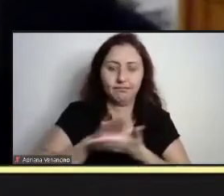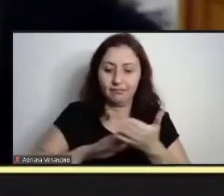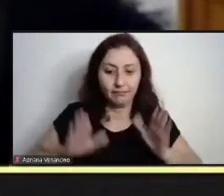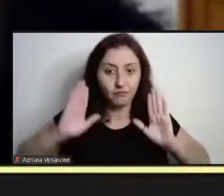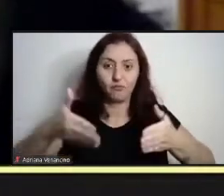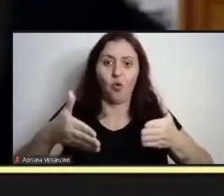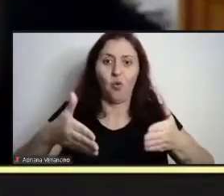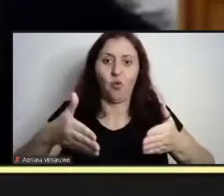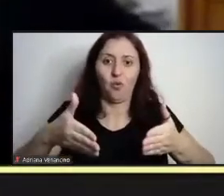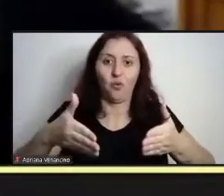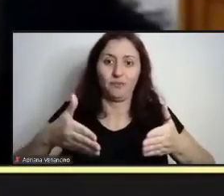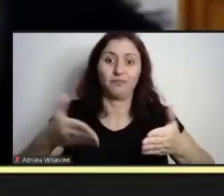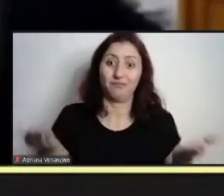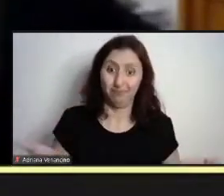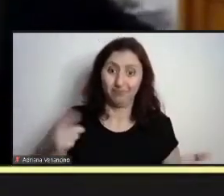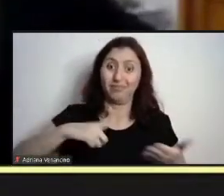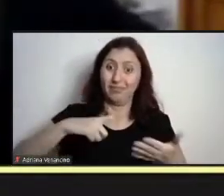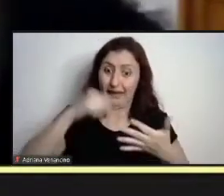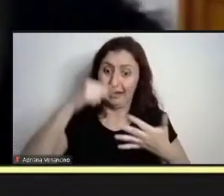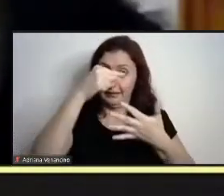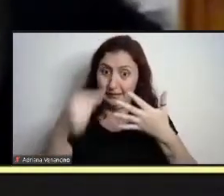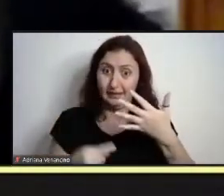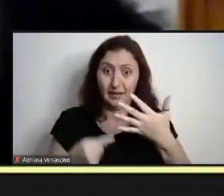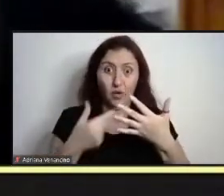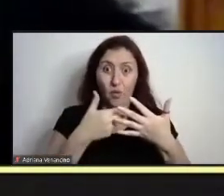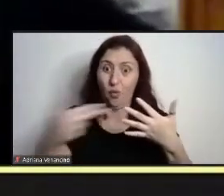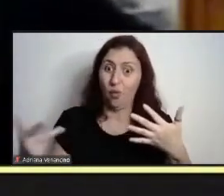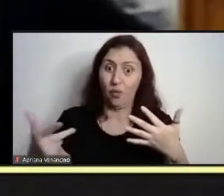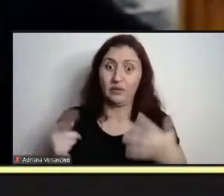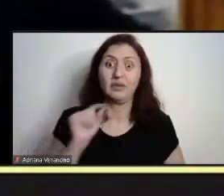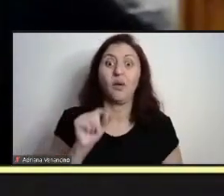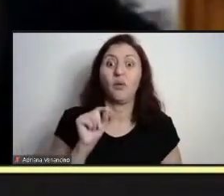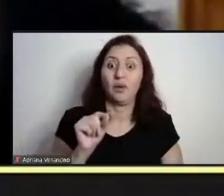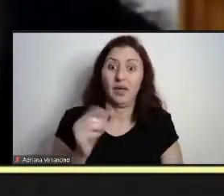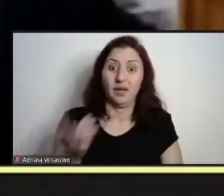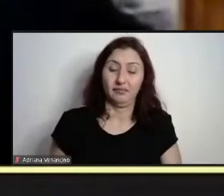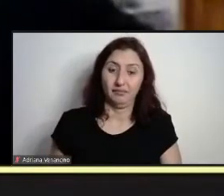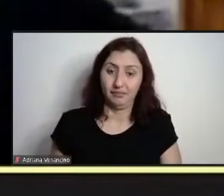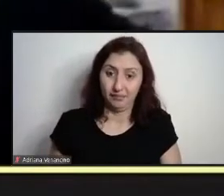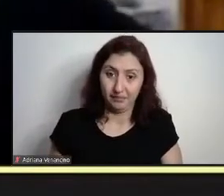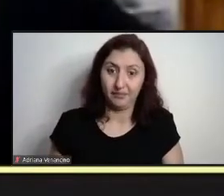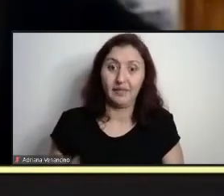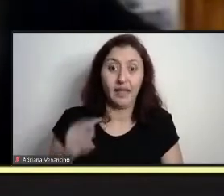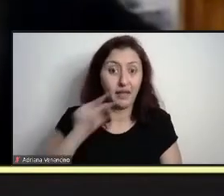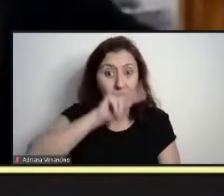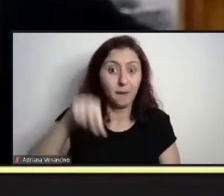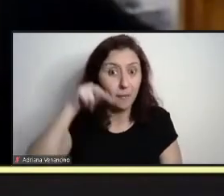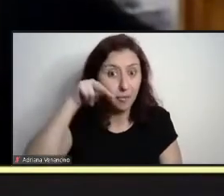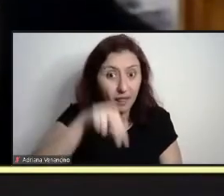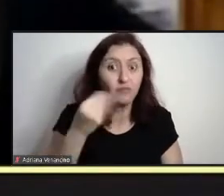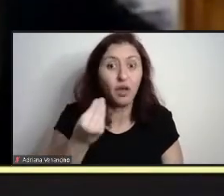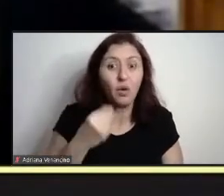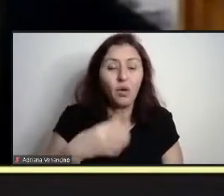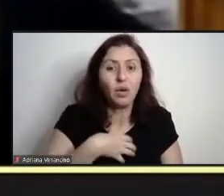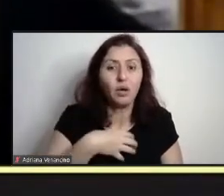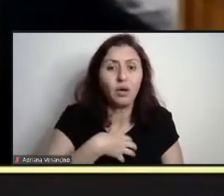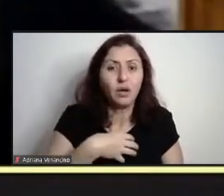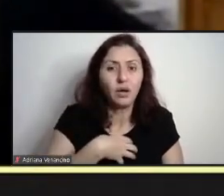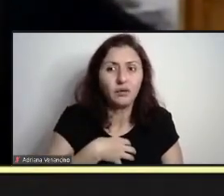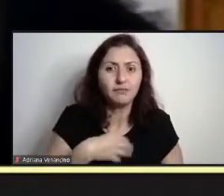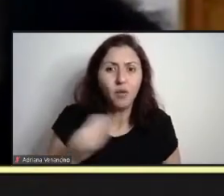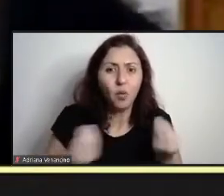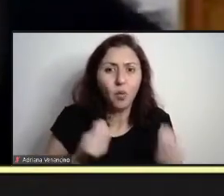então, é uma série de componentes, que, evidentemente, claro, elas têm que ser vistas à luz de uma situação que a gente